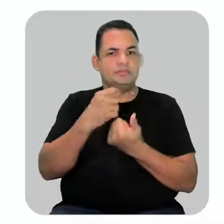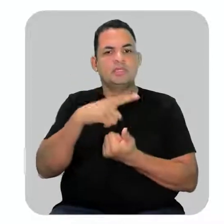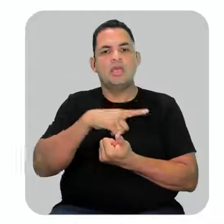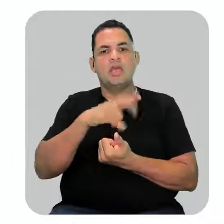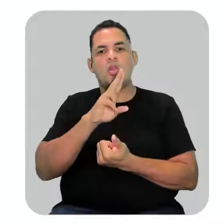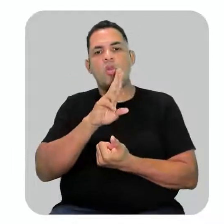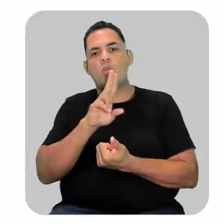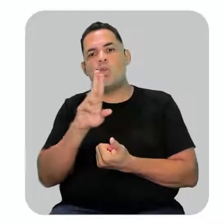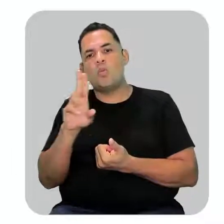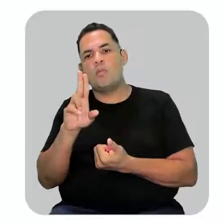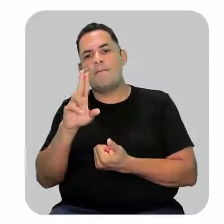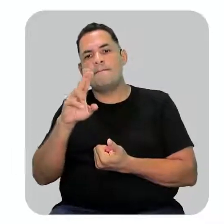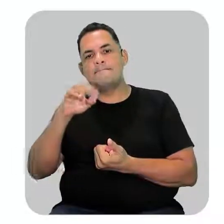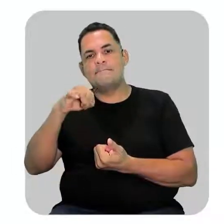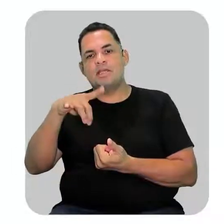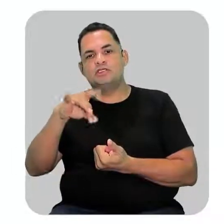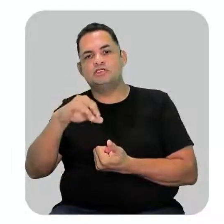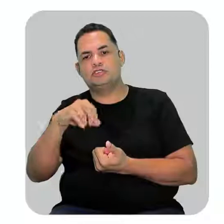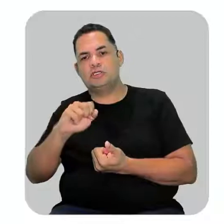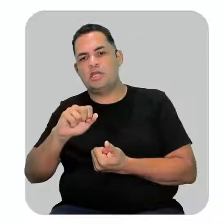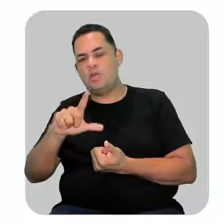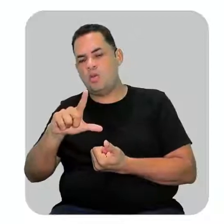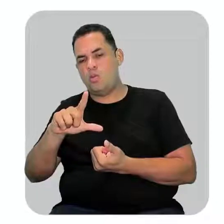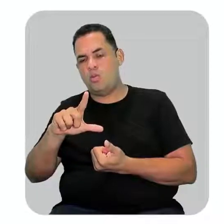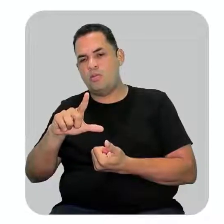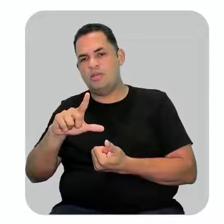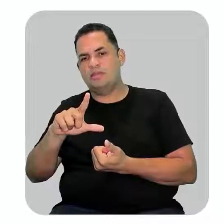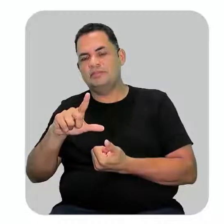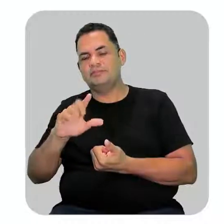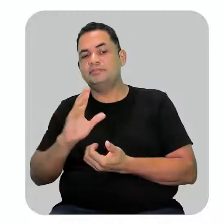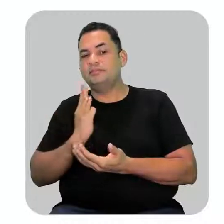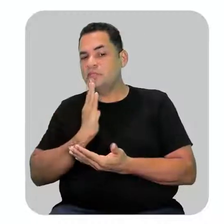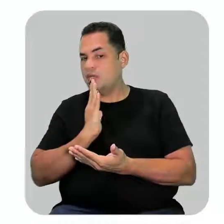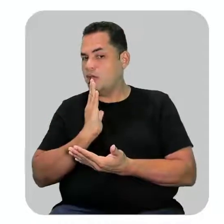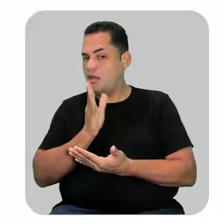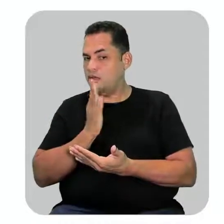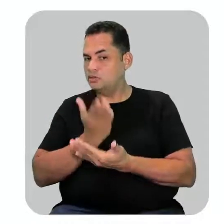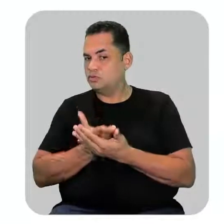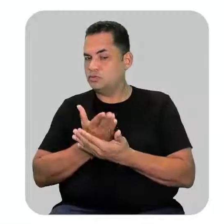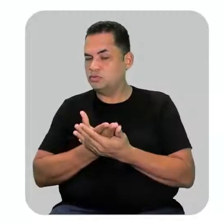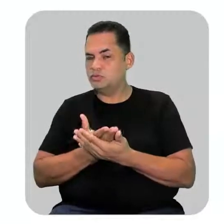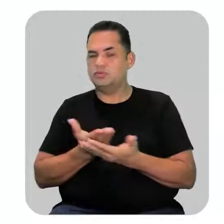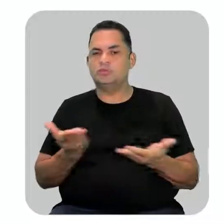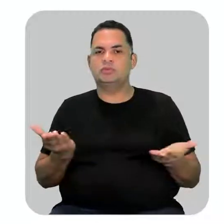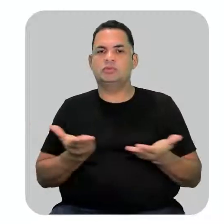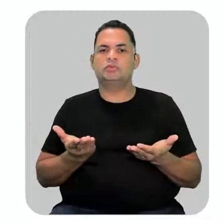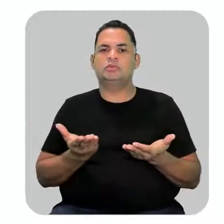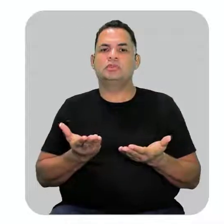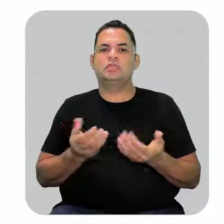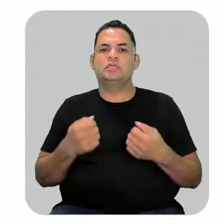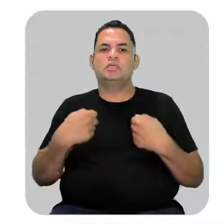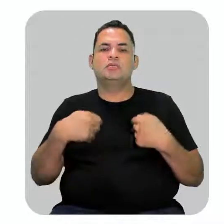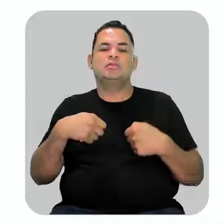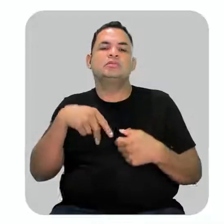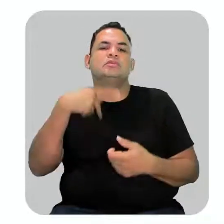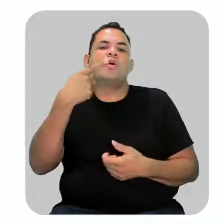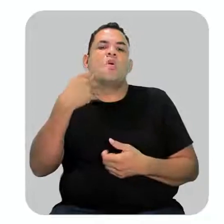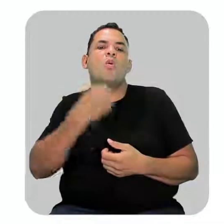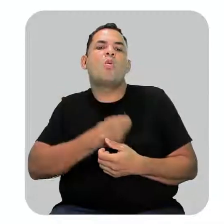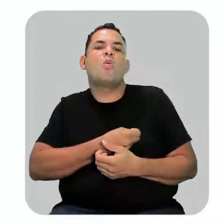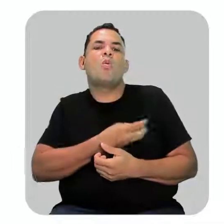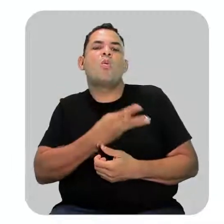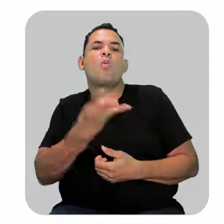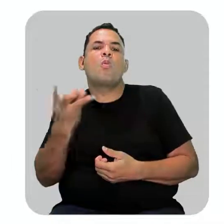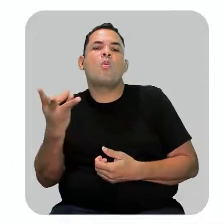nome de metil. A gente viu isso já. Então, tenho que dizer quantos